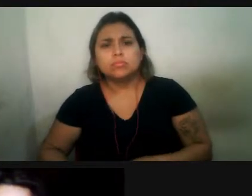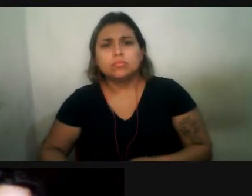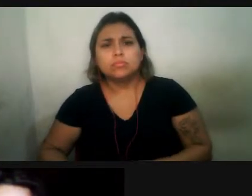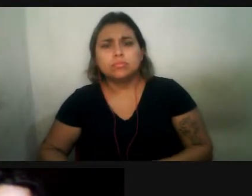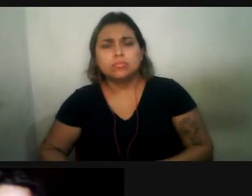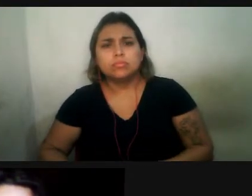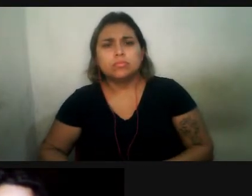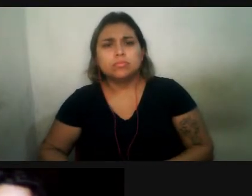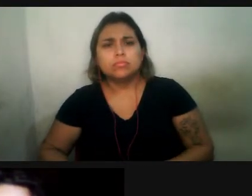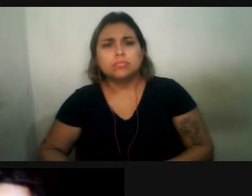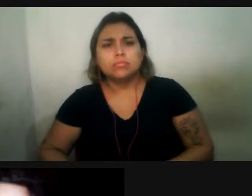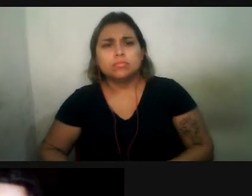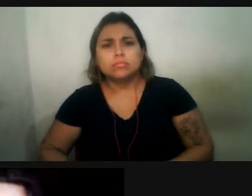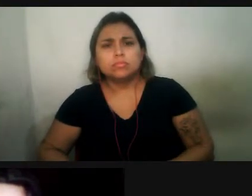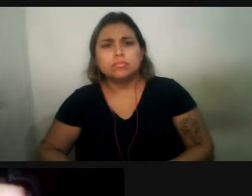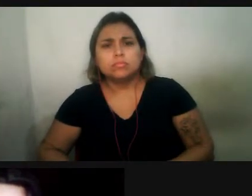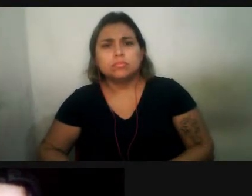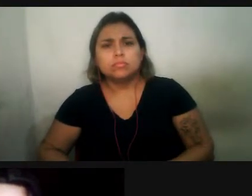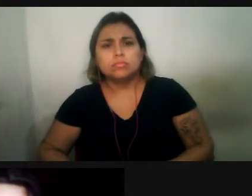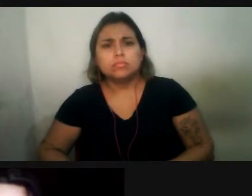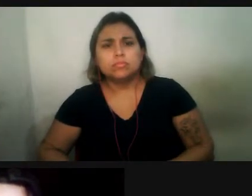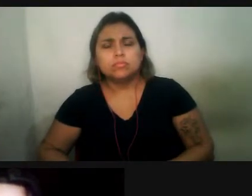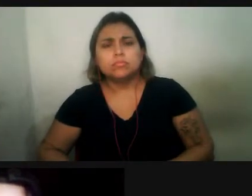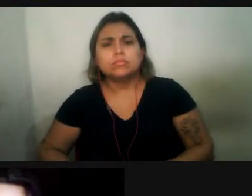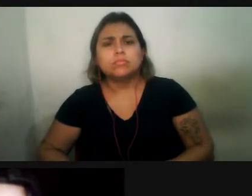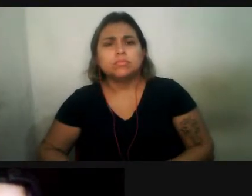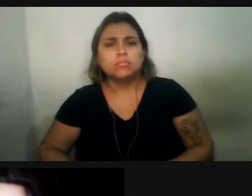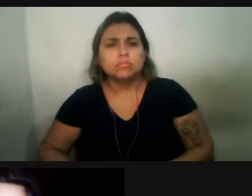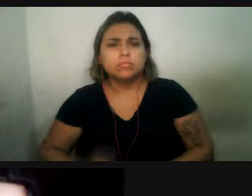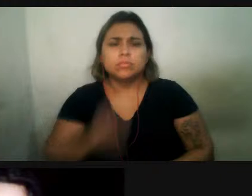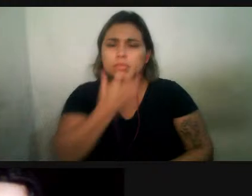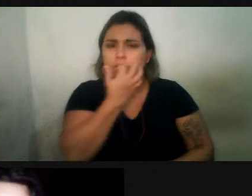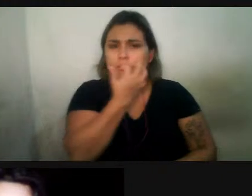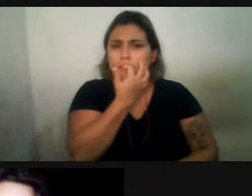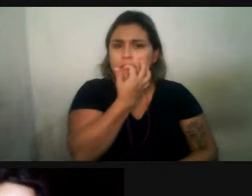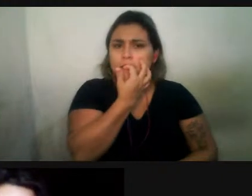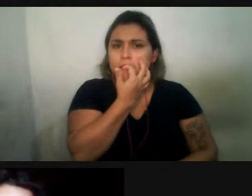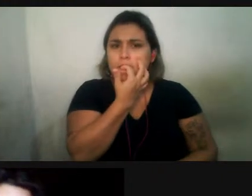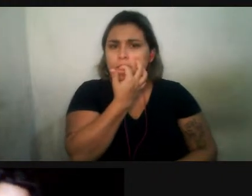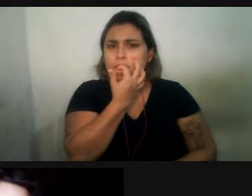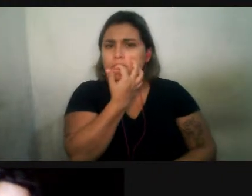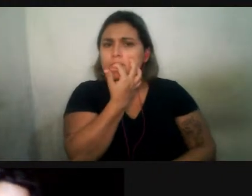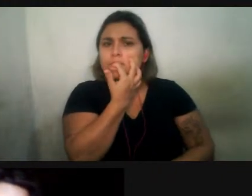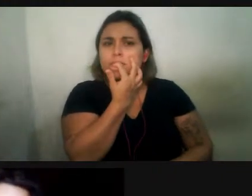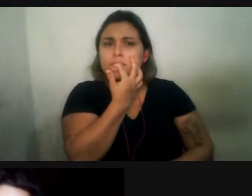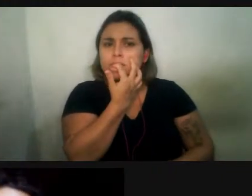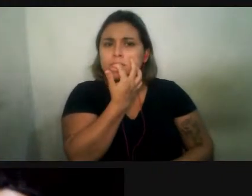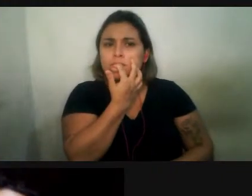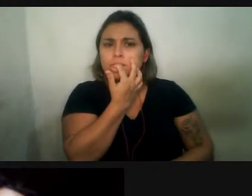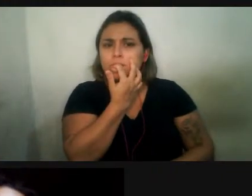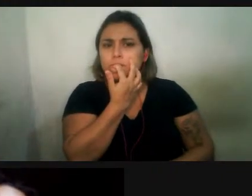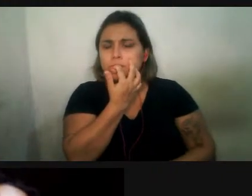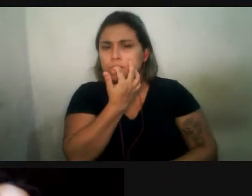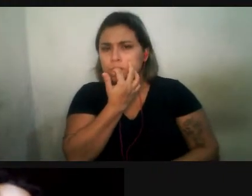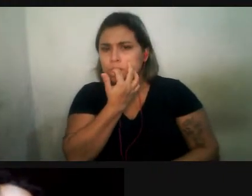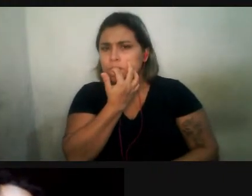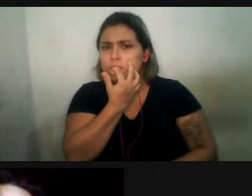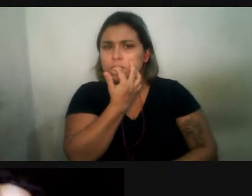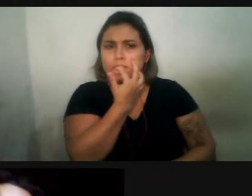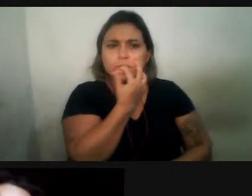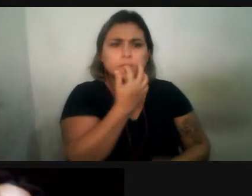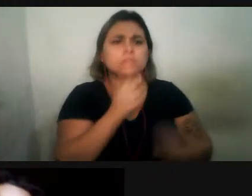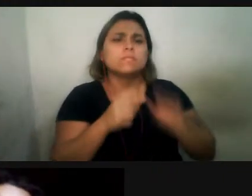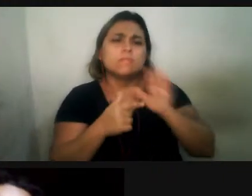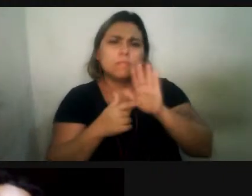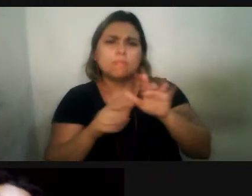variação de acordo com o tipo de água e foi verificado por alguns chamados em água preta e em água branca, se eu não me